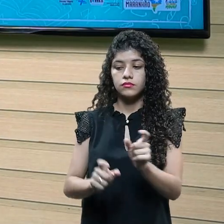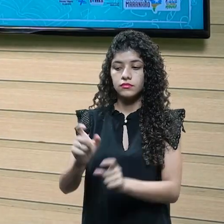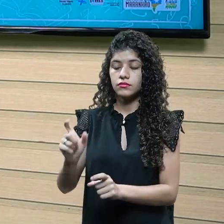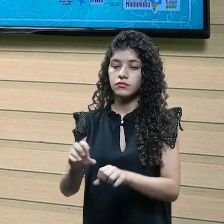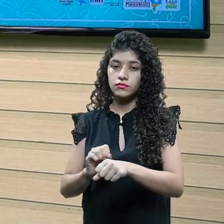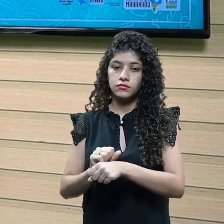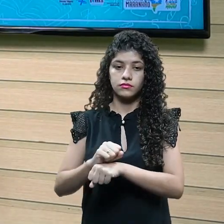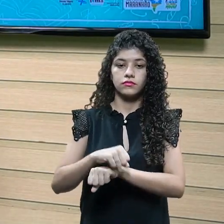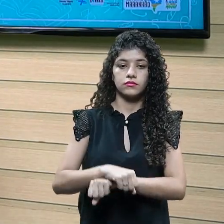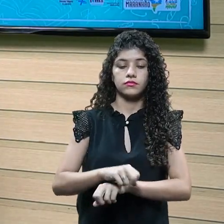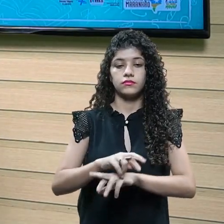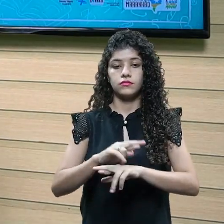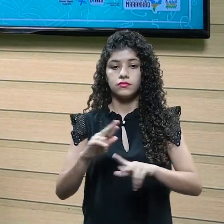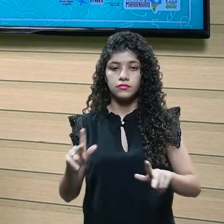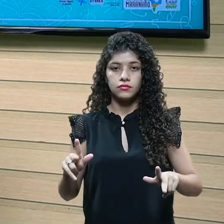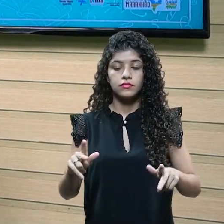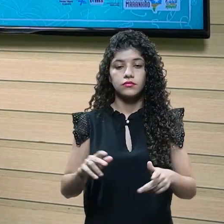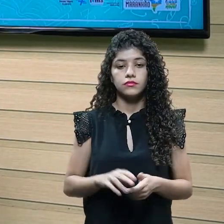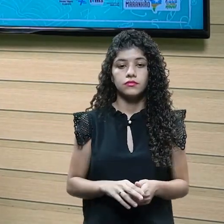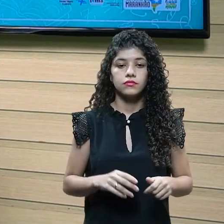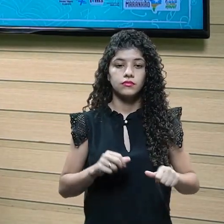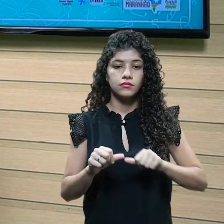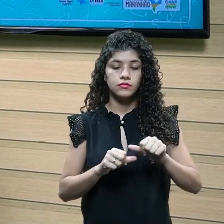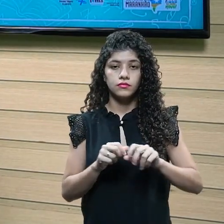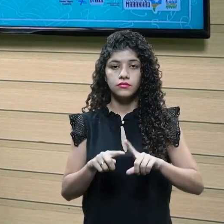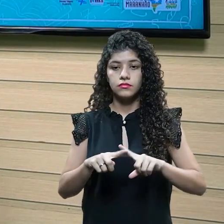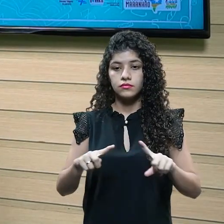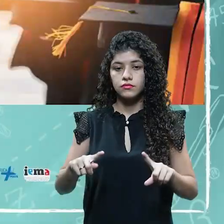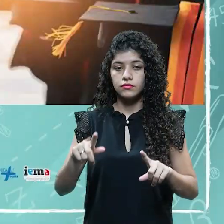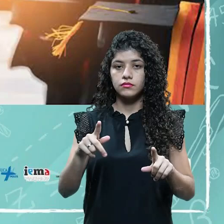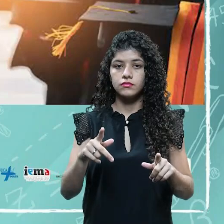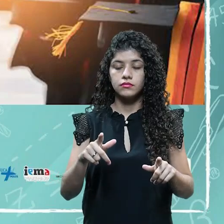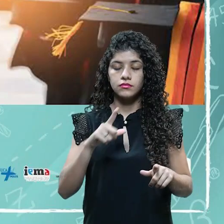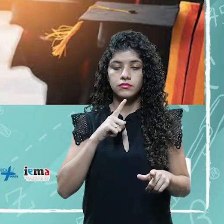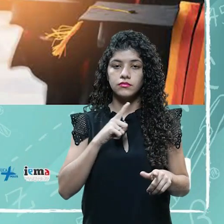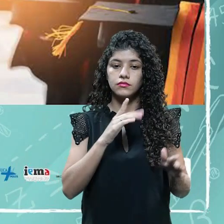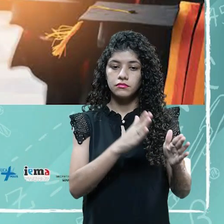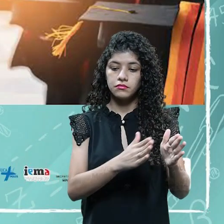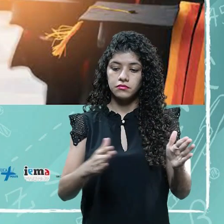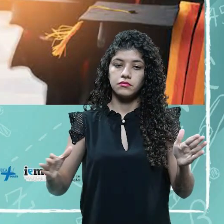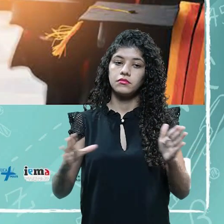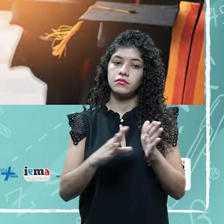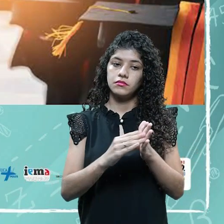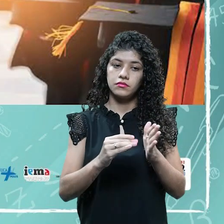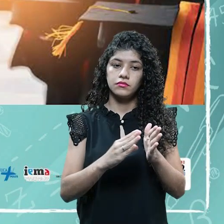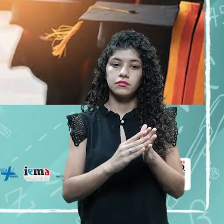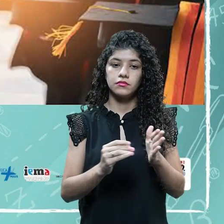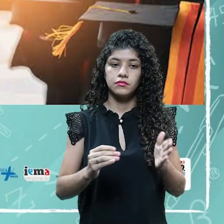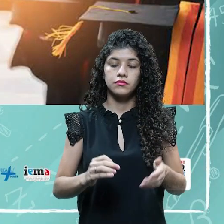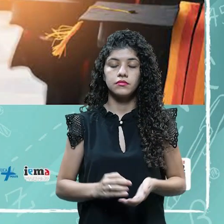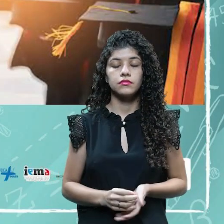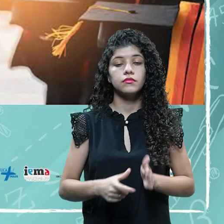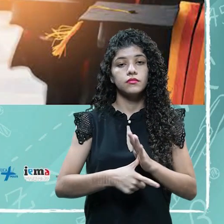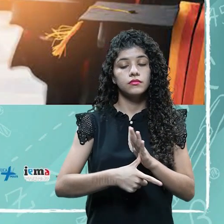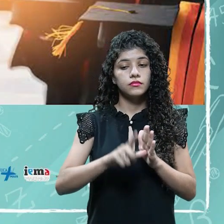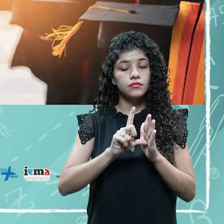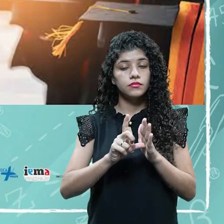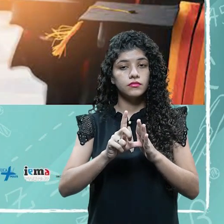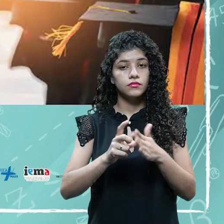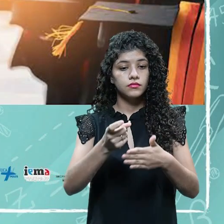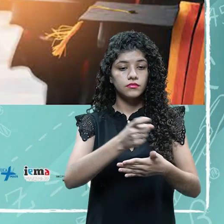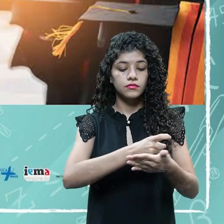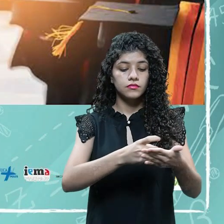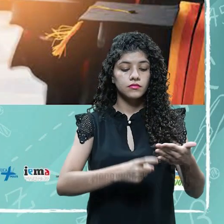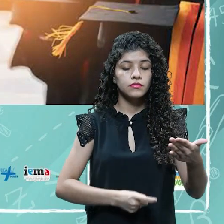modificação, mas a maioria, ela segue esse padrão, né? Então, o que a gente pensa antes de fazer esse